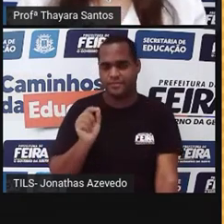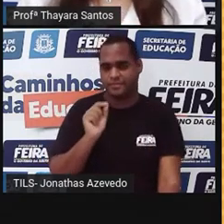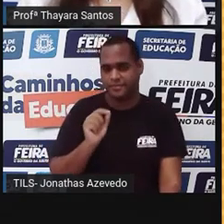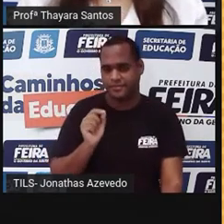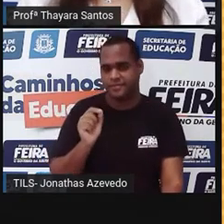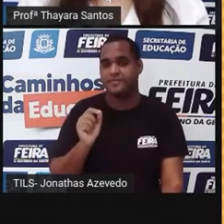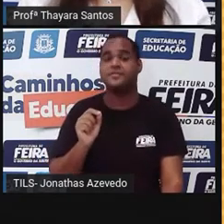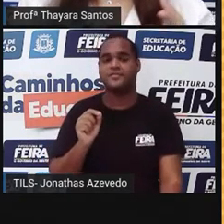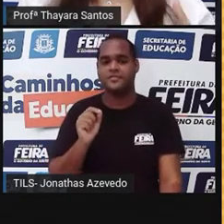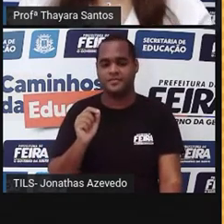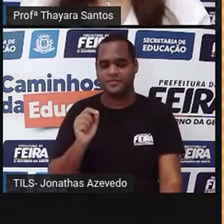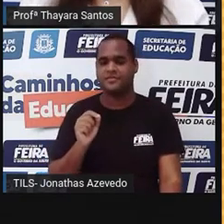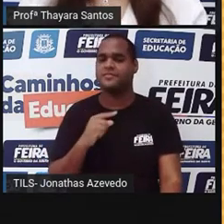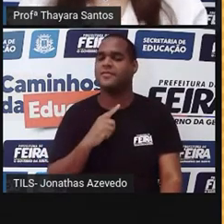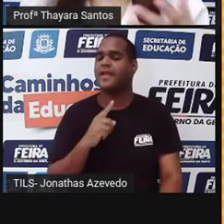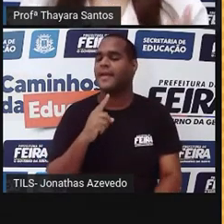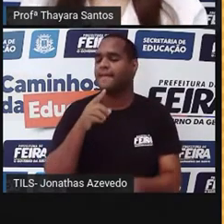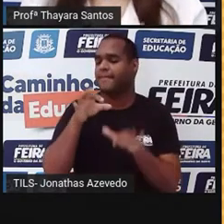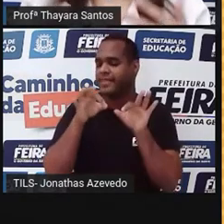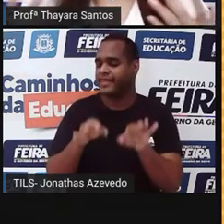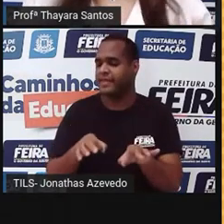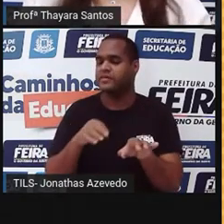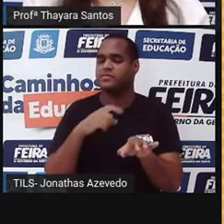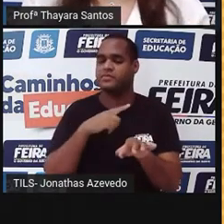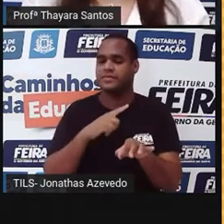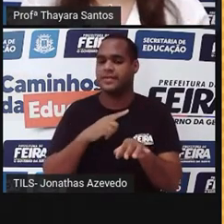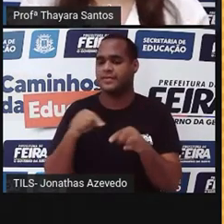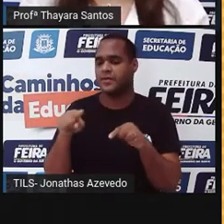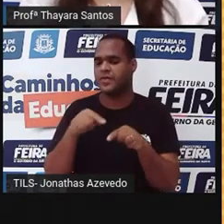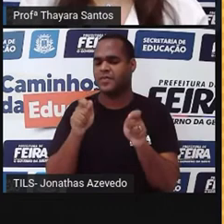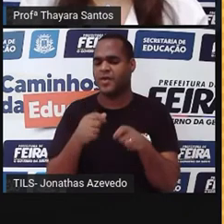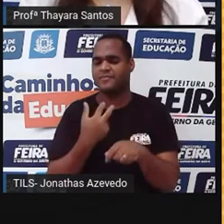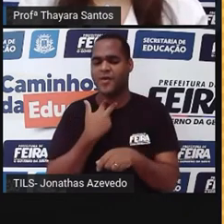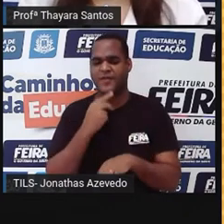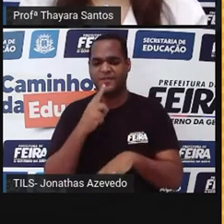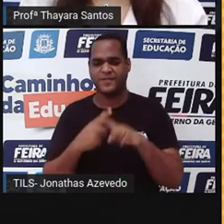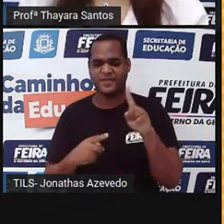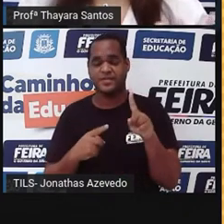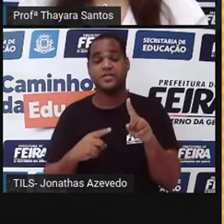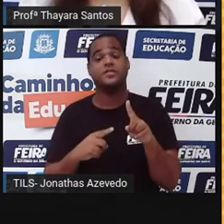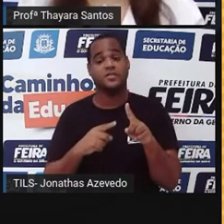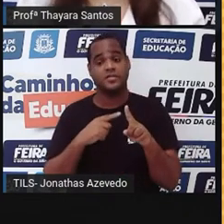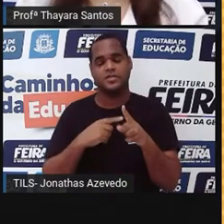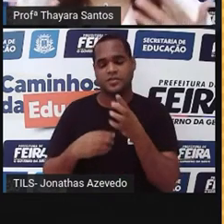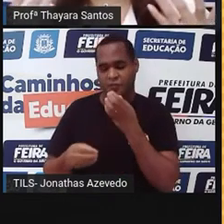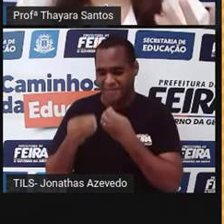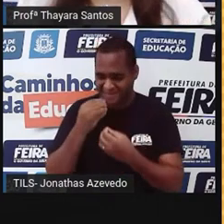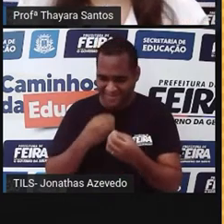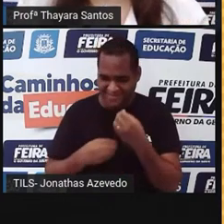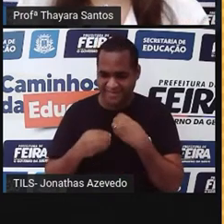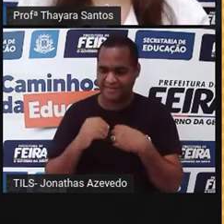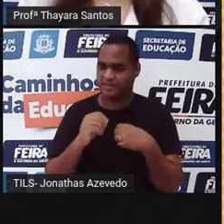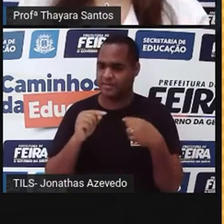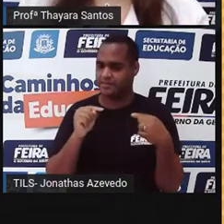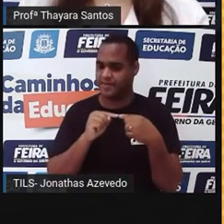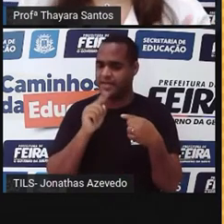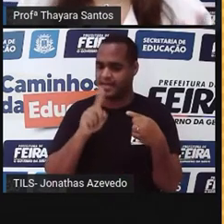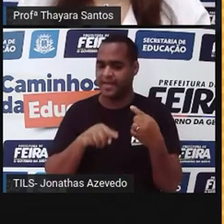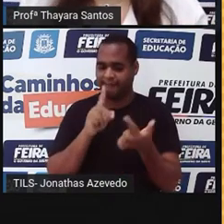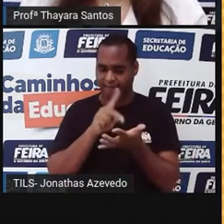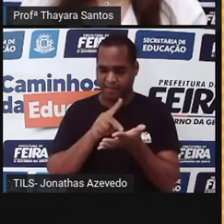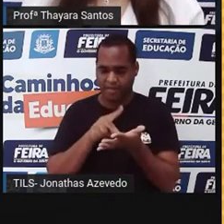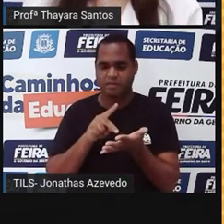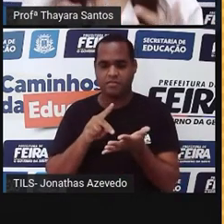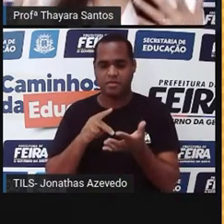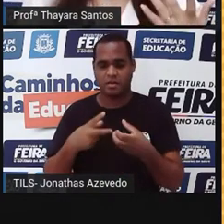Existe algo que seja concreto, que diga, não, a gente não pode consumir transgênico porque realmente ele tem esse efeito carcinogênico que